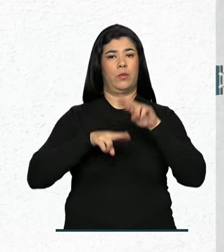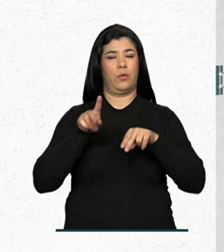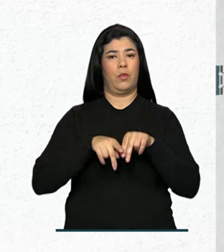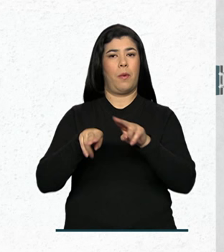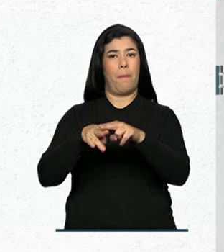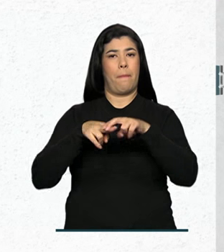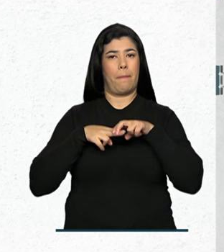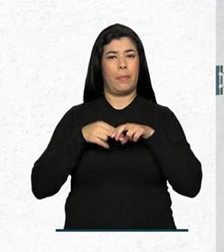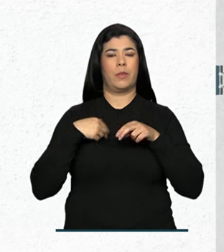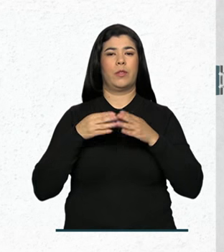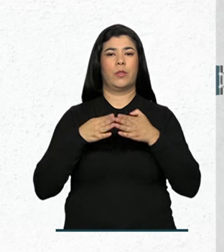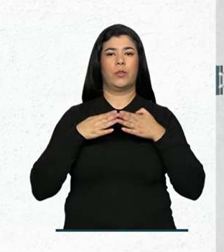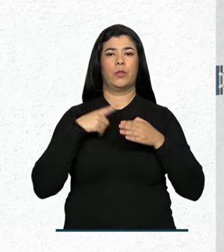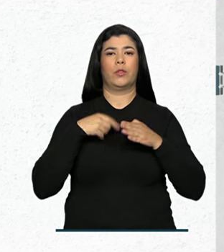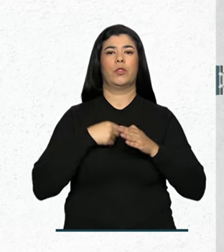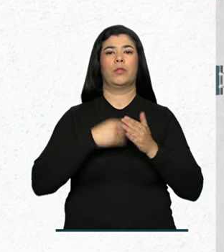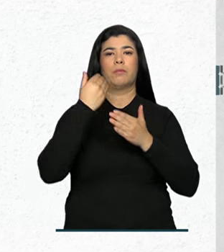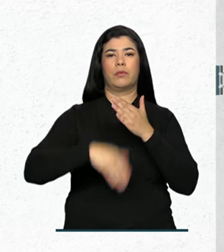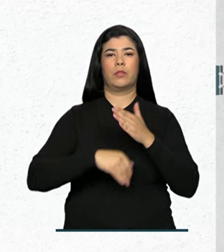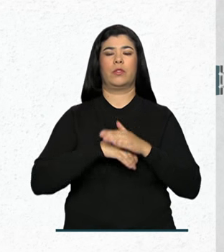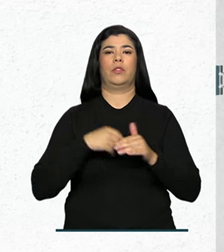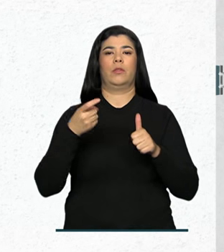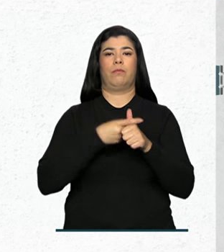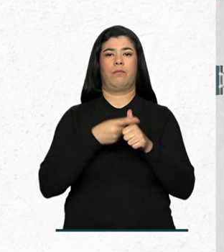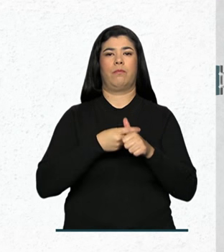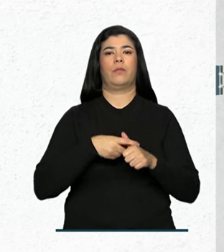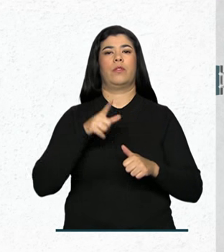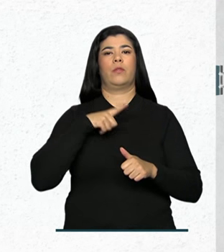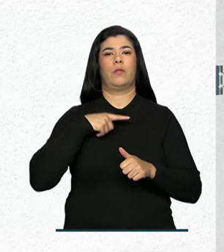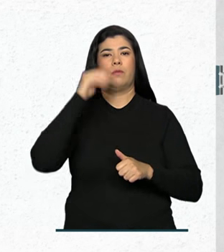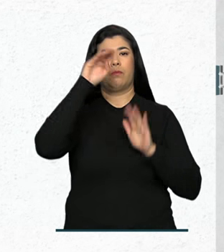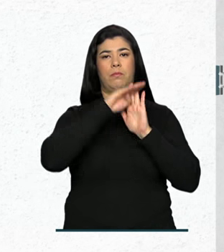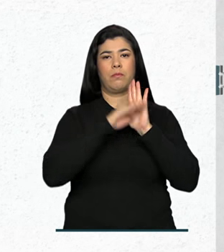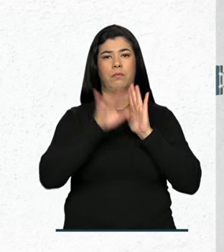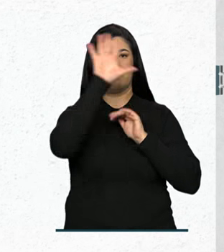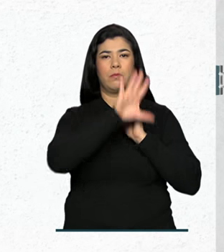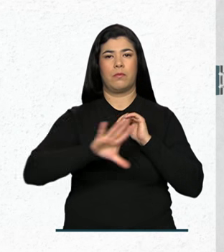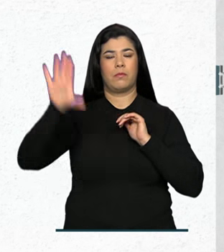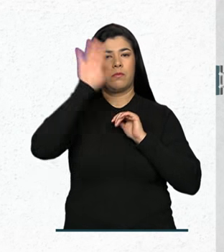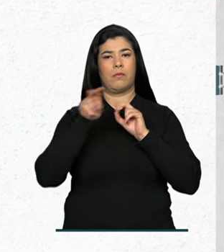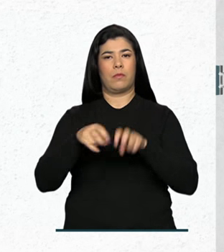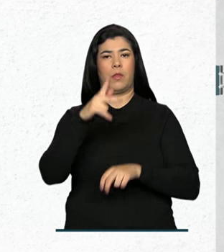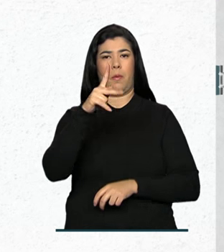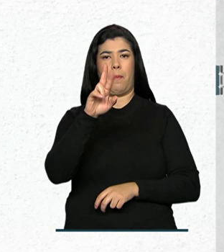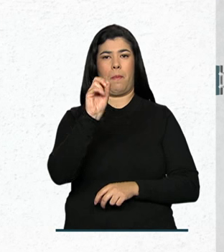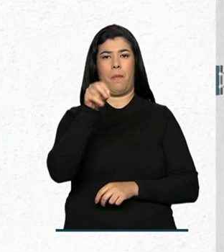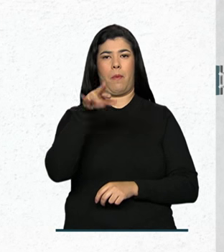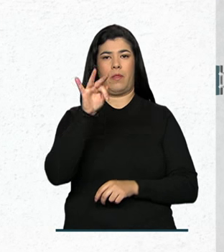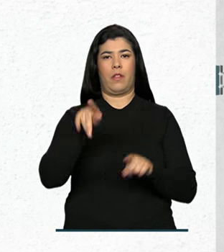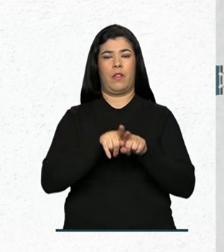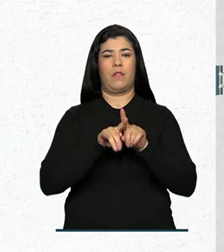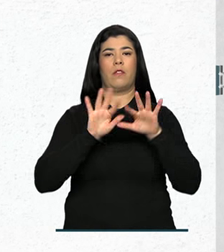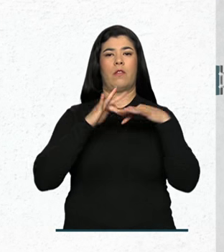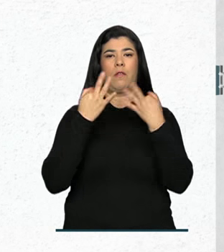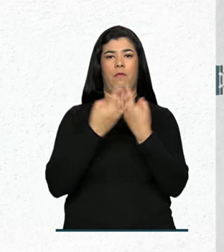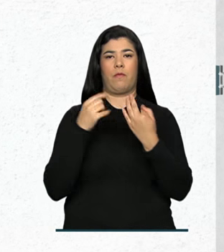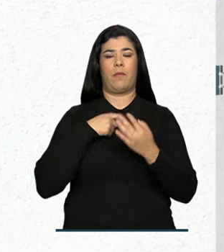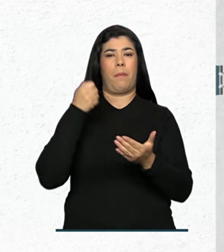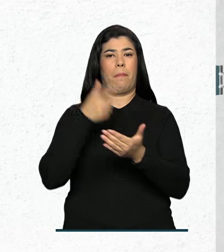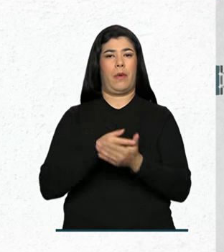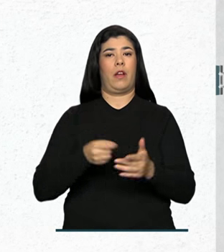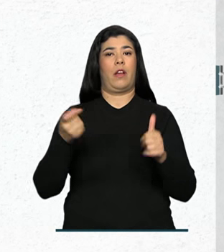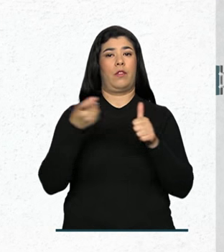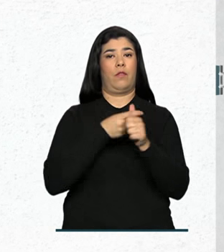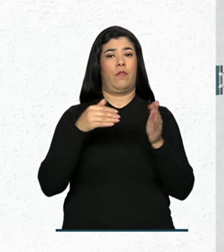liquidação das dívidas do Programa Nacional de Fortalecimento da Agricultura Familiar, PRONAF. Os beneficiários que liquidarem as